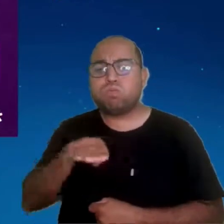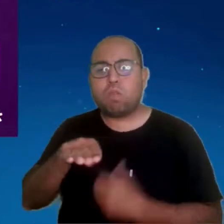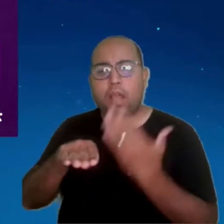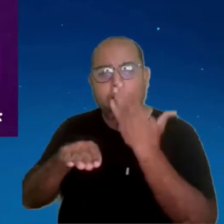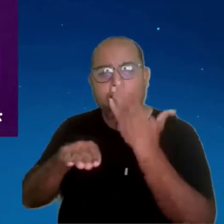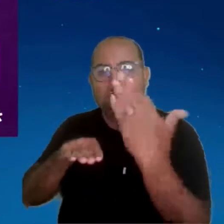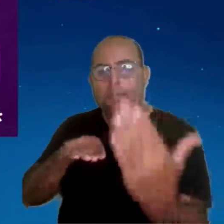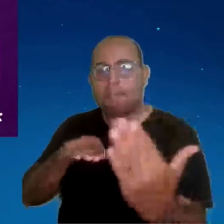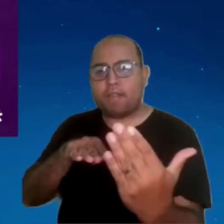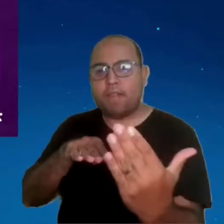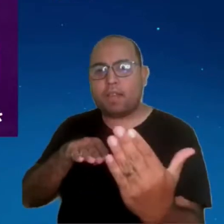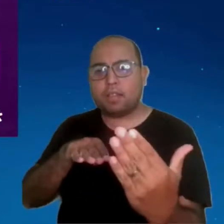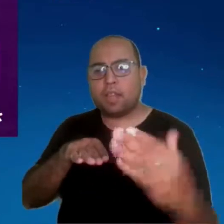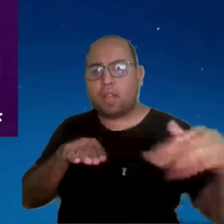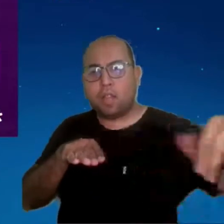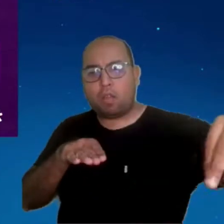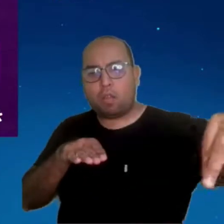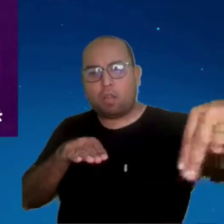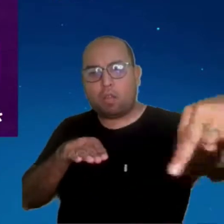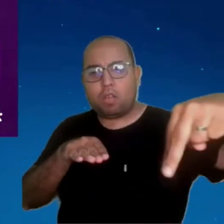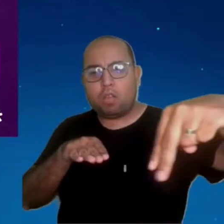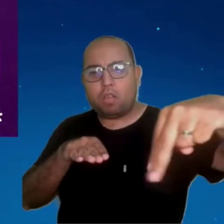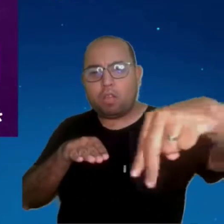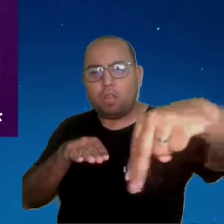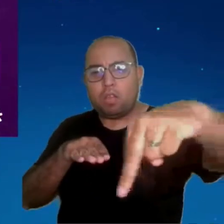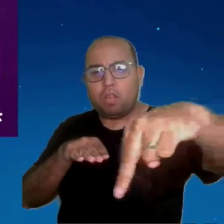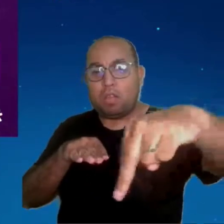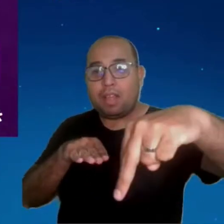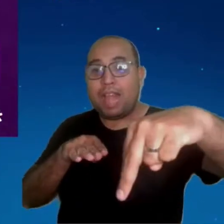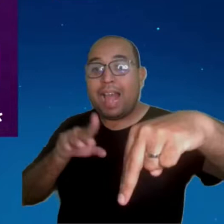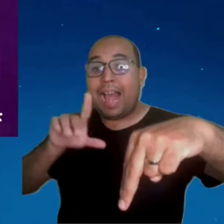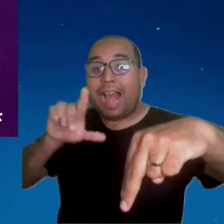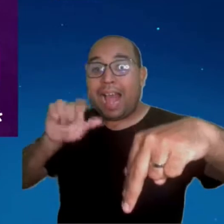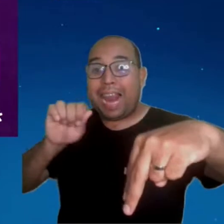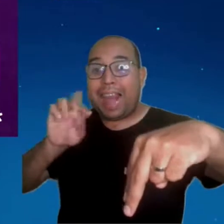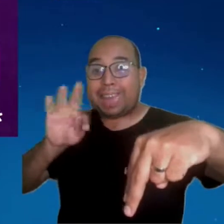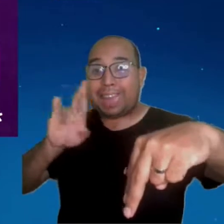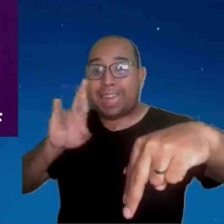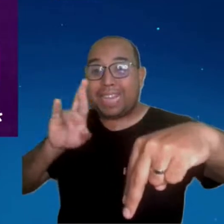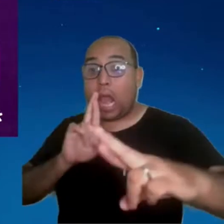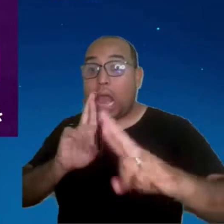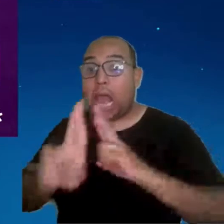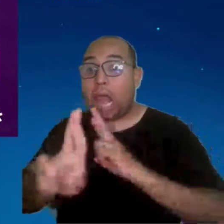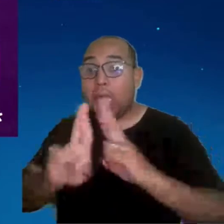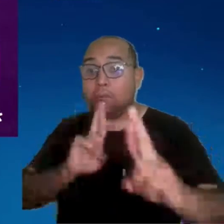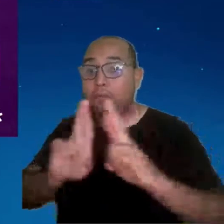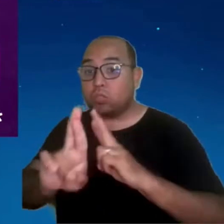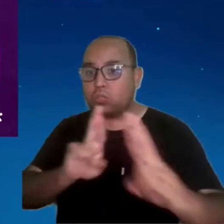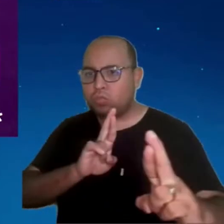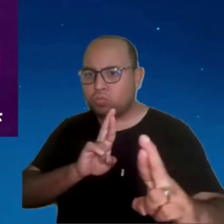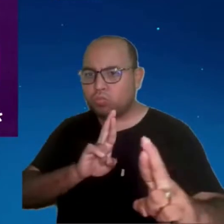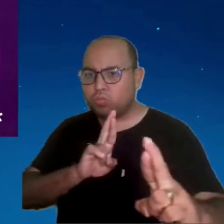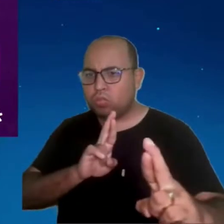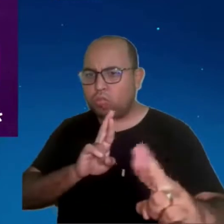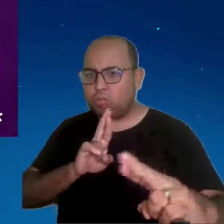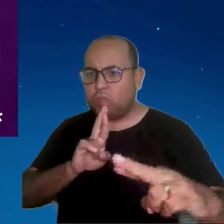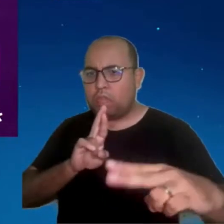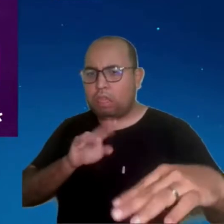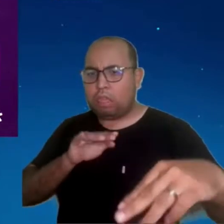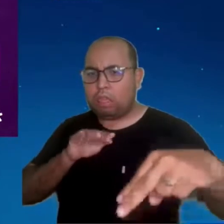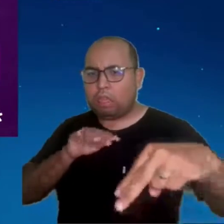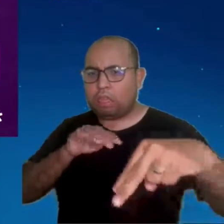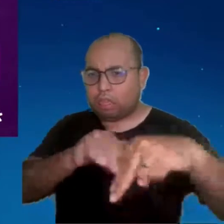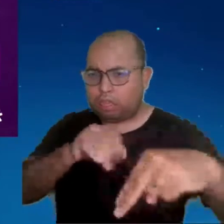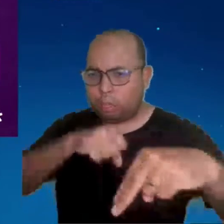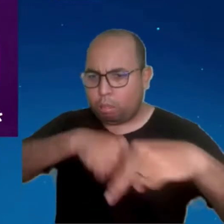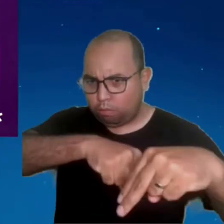rede. E a latência é de 10 milissegundos. Ele atropela ou não atropela a pessoa? Ele vê um carro na frente, ele bate ou não